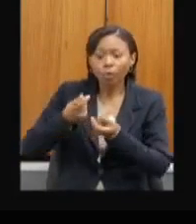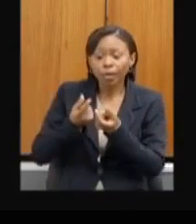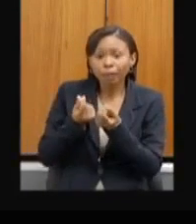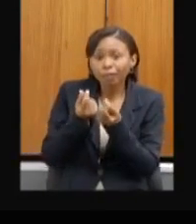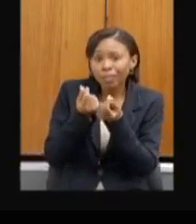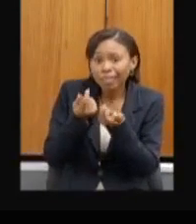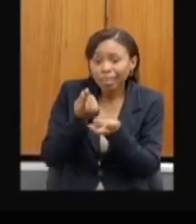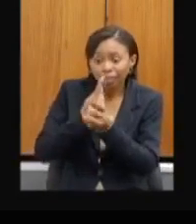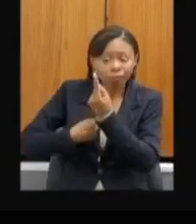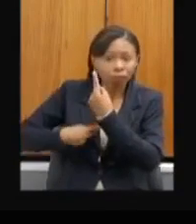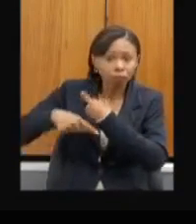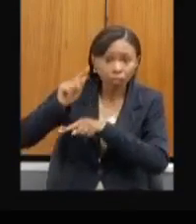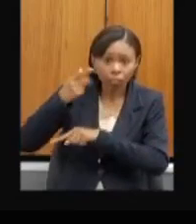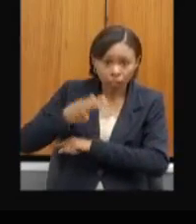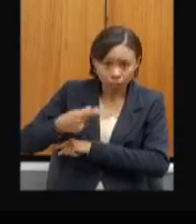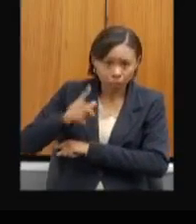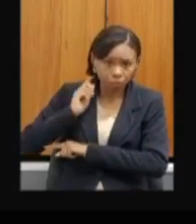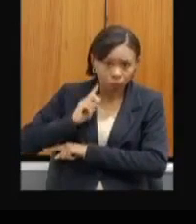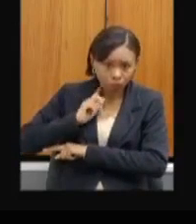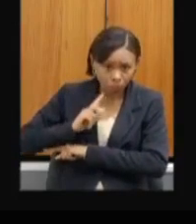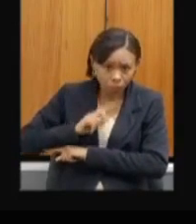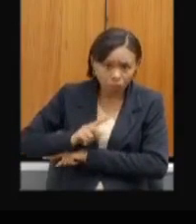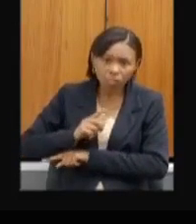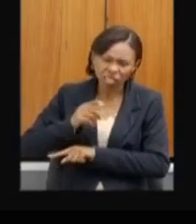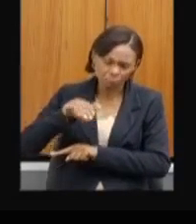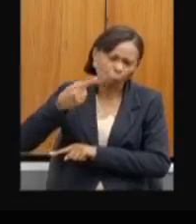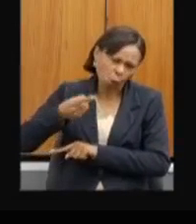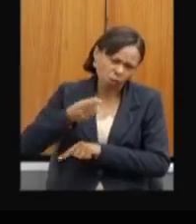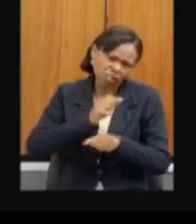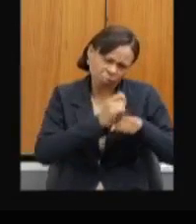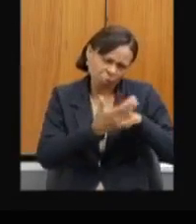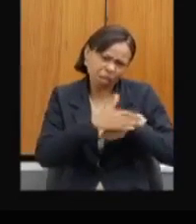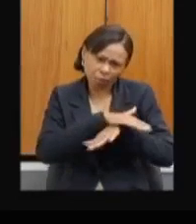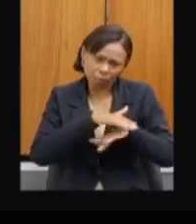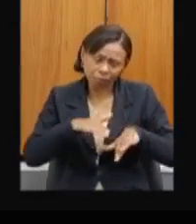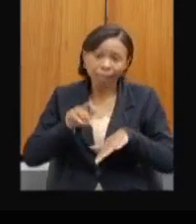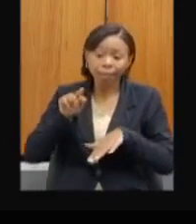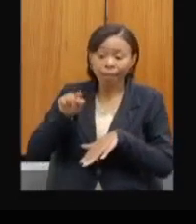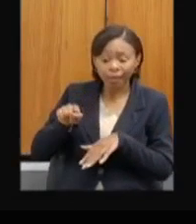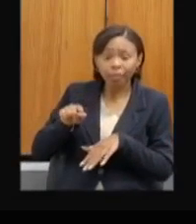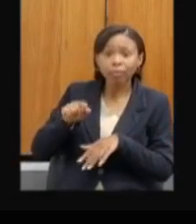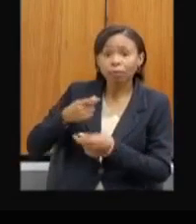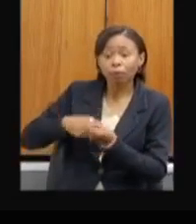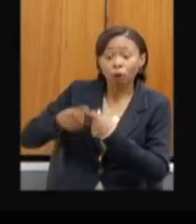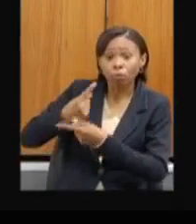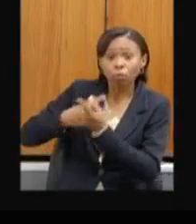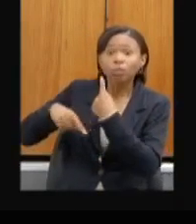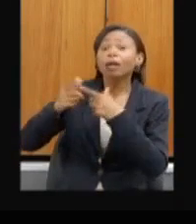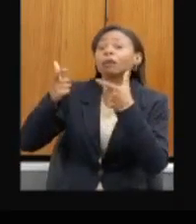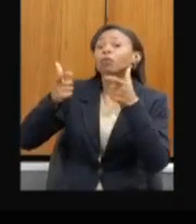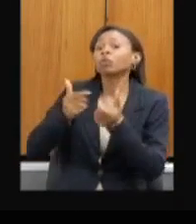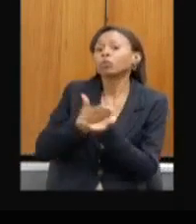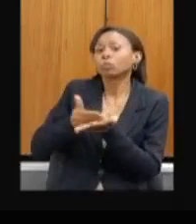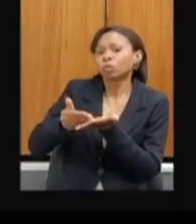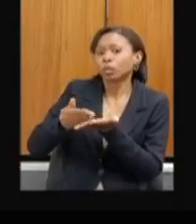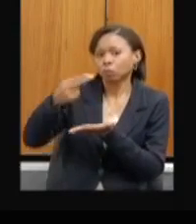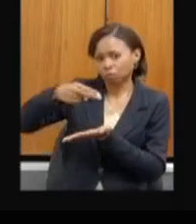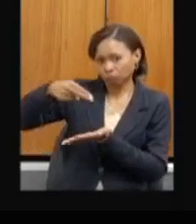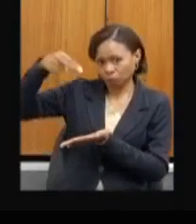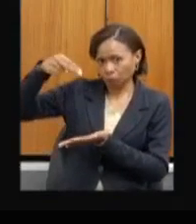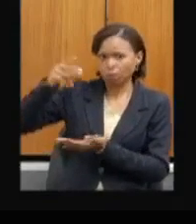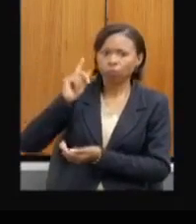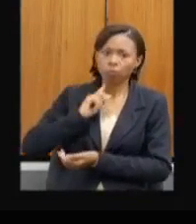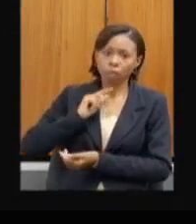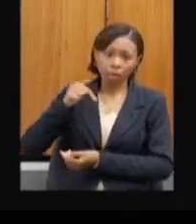nesse período pós-pandemia, ele vai partir, vai se firmar a partir do norte de Minas. aqui nós temos a